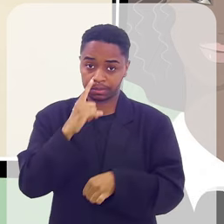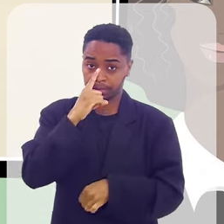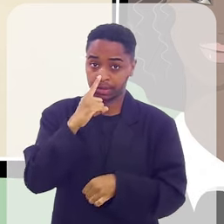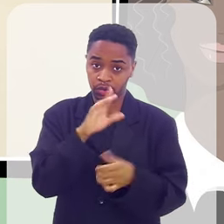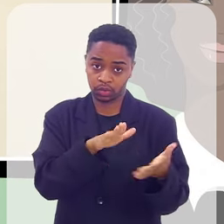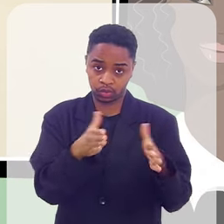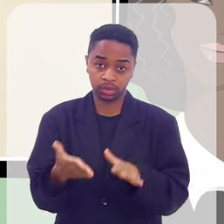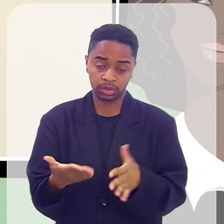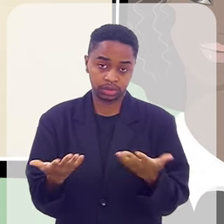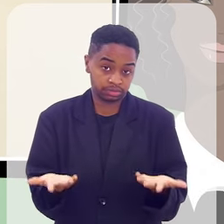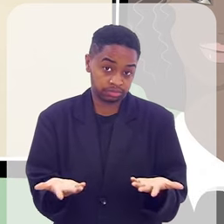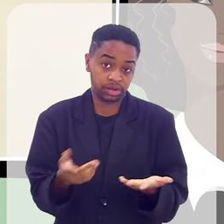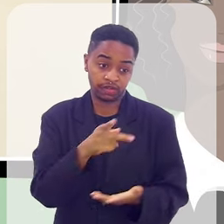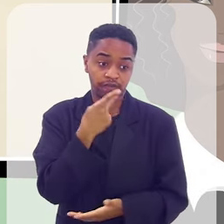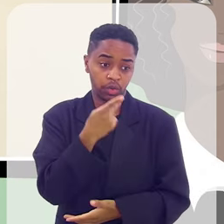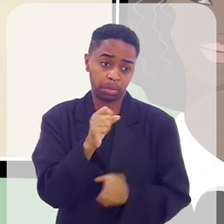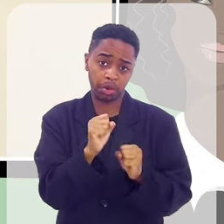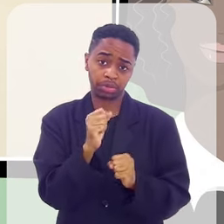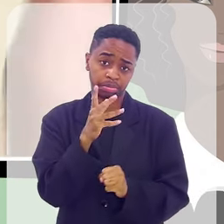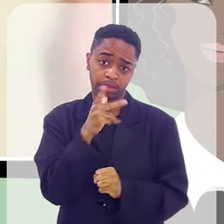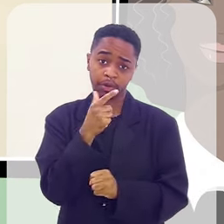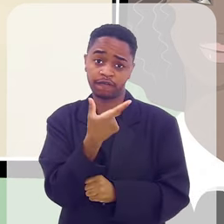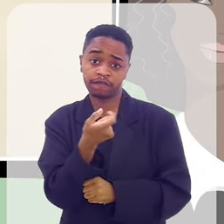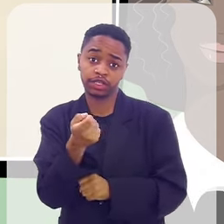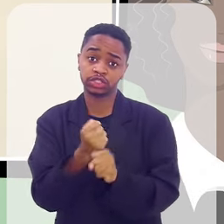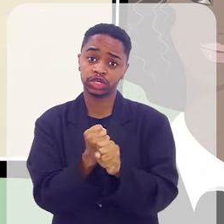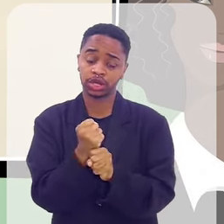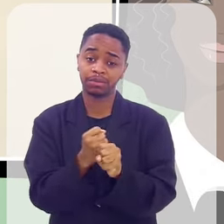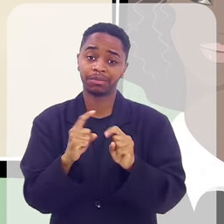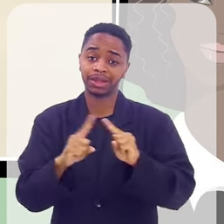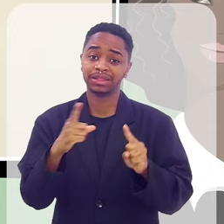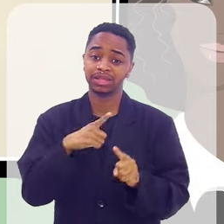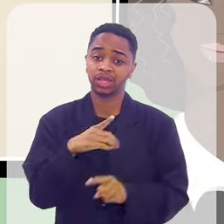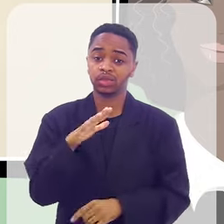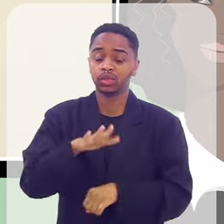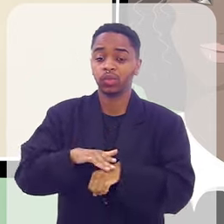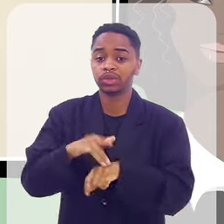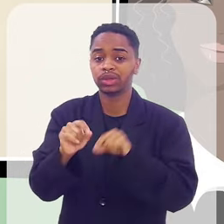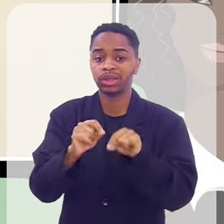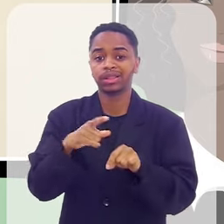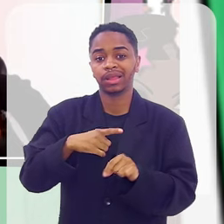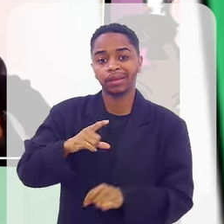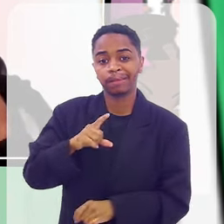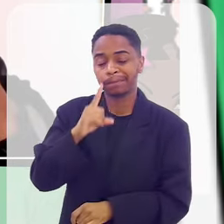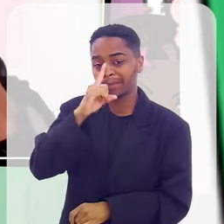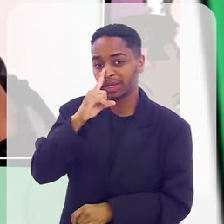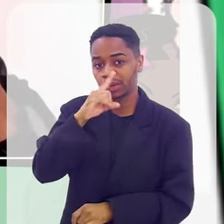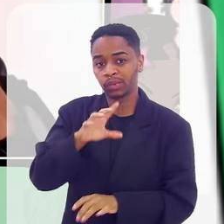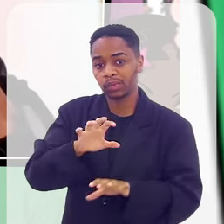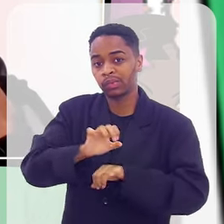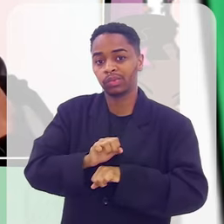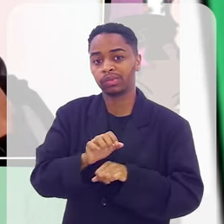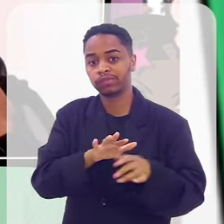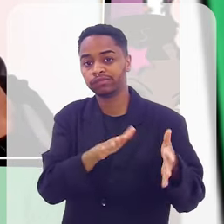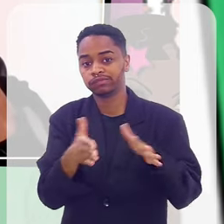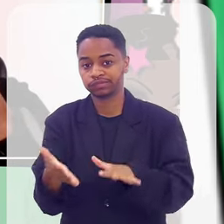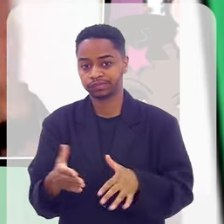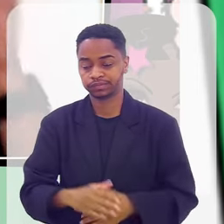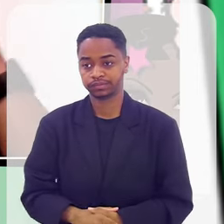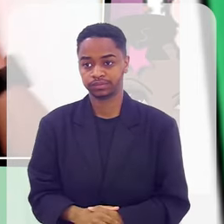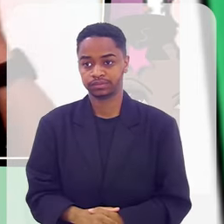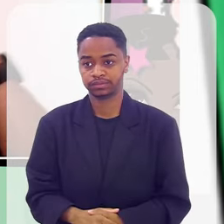falou, às vezes a vida pode durar 20 anos, mas tem uma doença ali que está ameaçando sempre a vida daquela pessoa, então isso é cuidados paliativos.